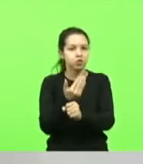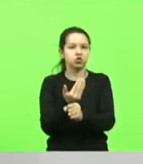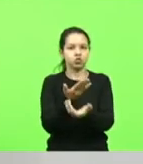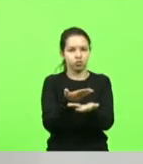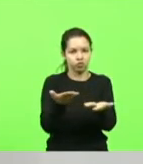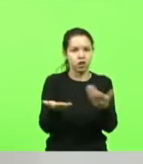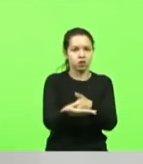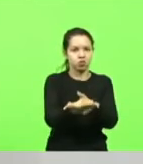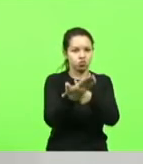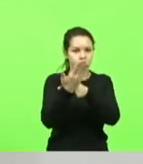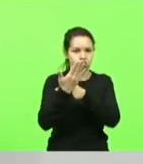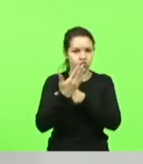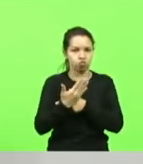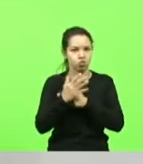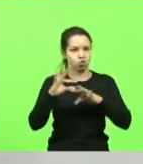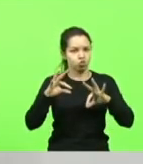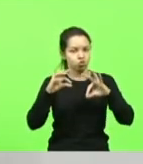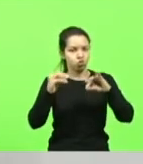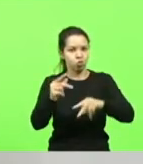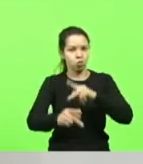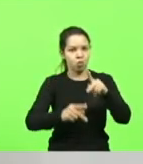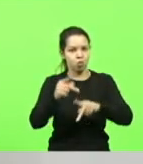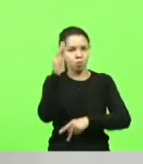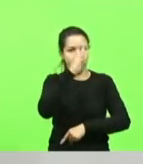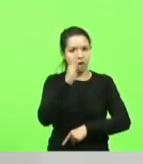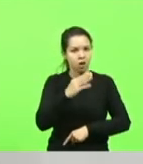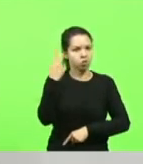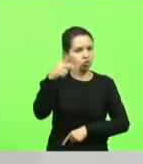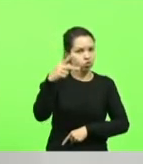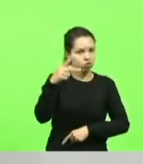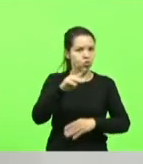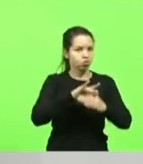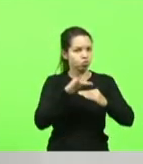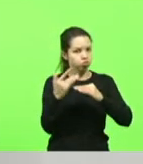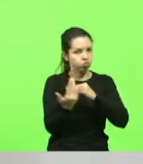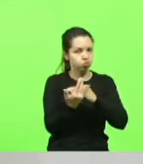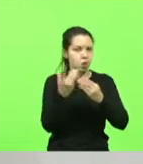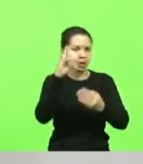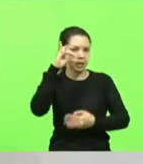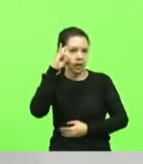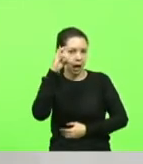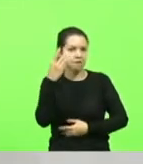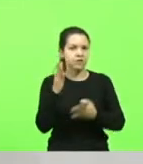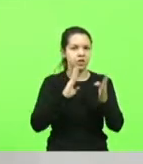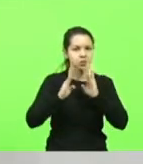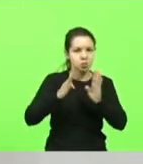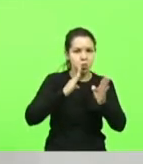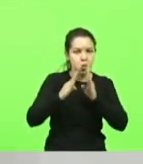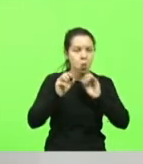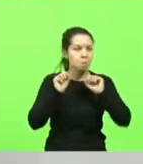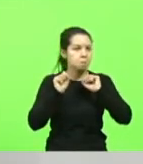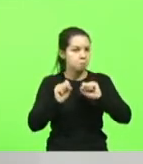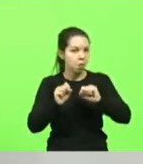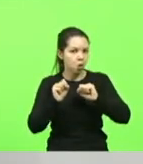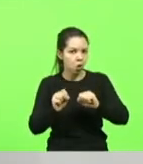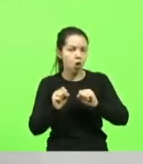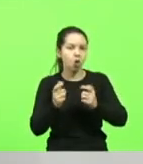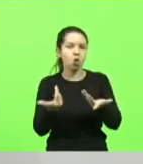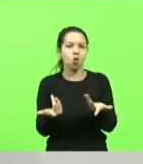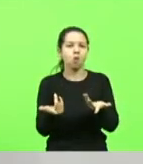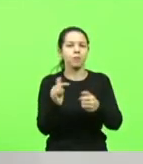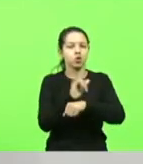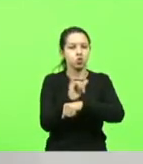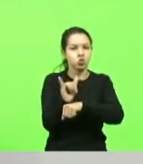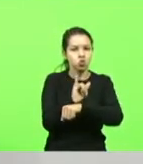a utilizar a sua mídia social, o seu Instagram, o seu Facebook, usar o seu YouTube